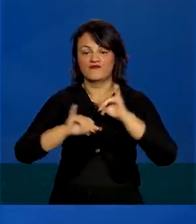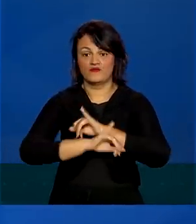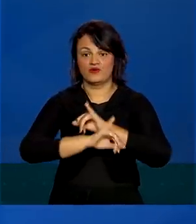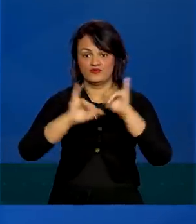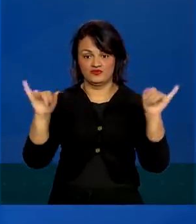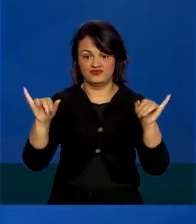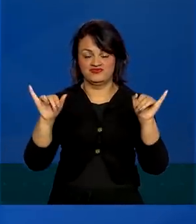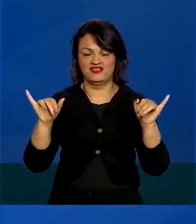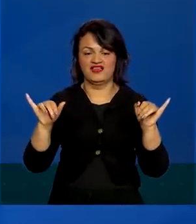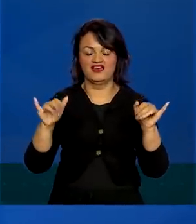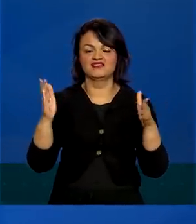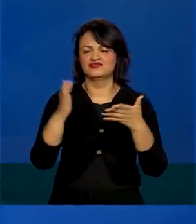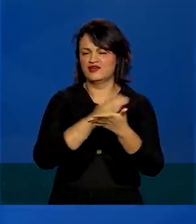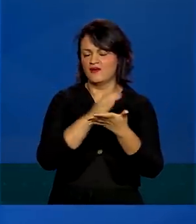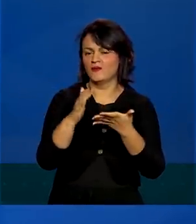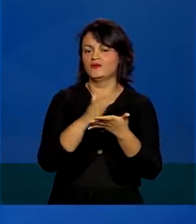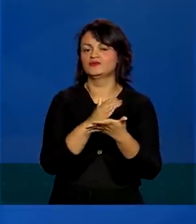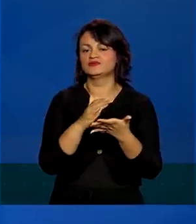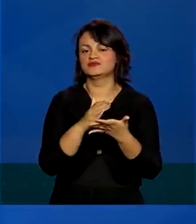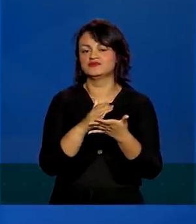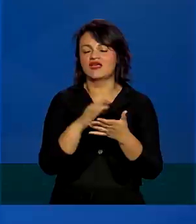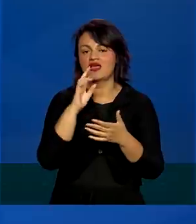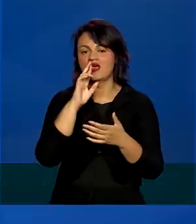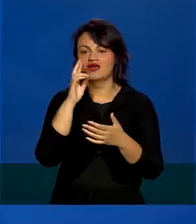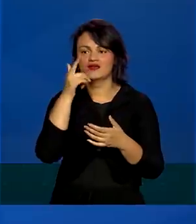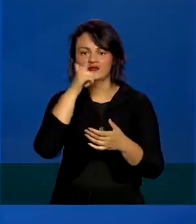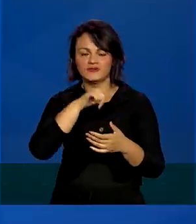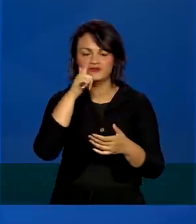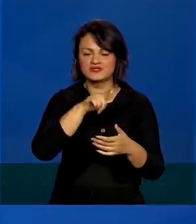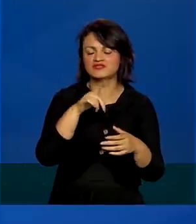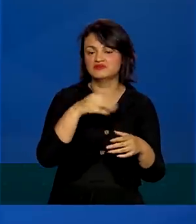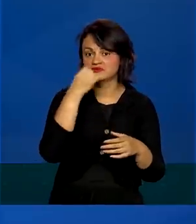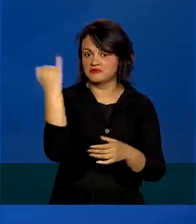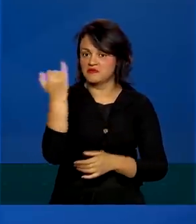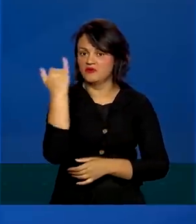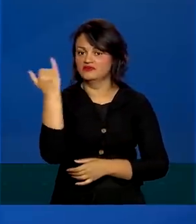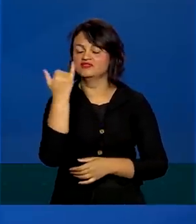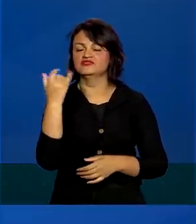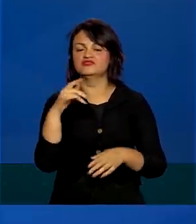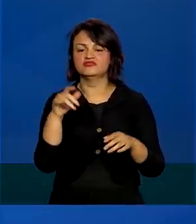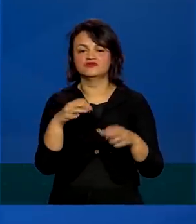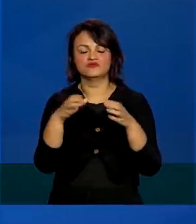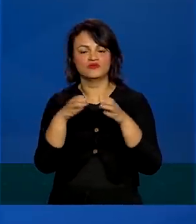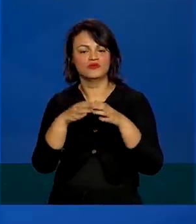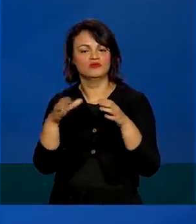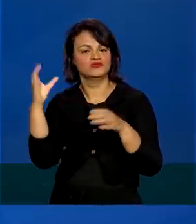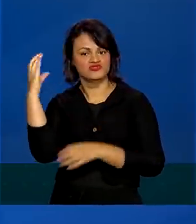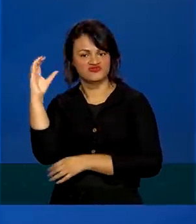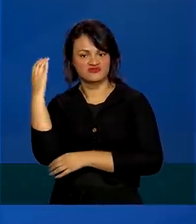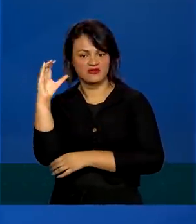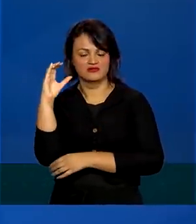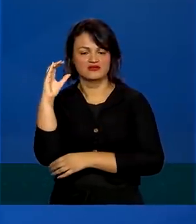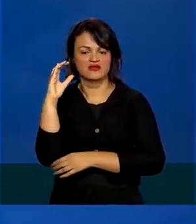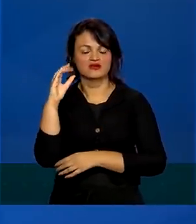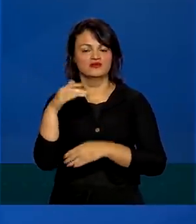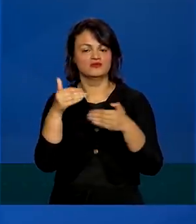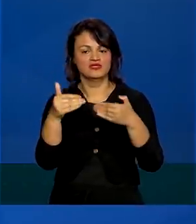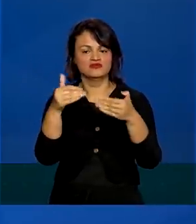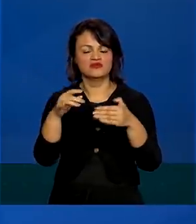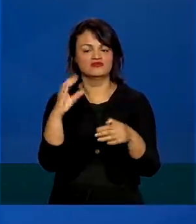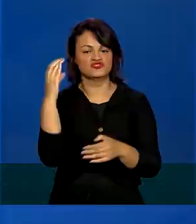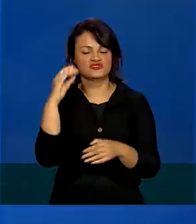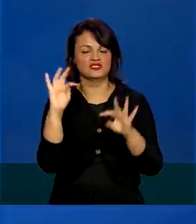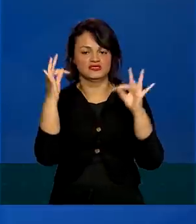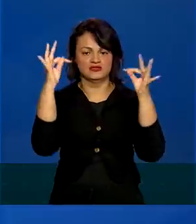anúncio de alguns resultados, algumas coisas muito importantes do setor de ciência, do Ministério de Ciência,